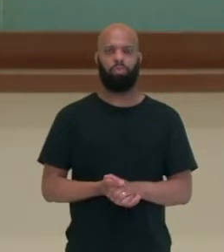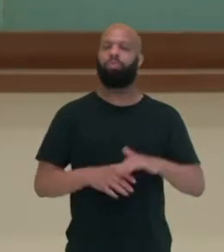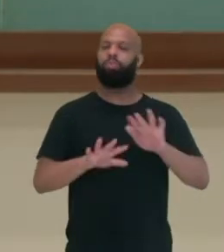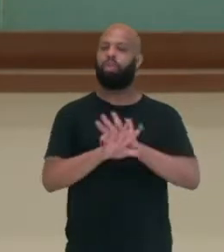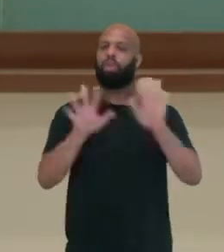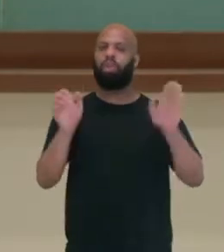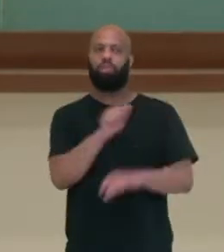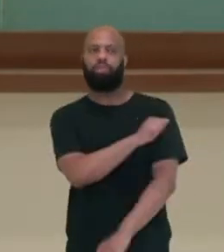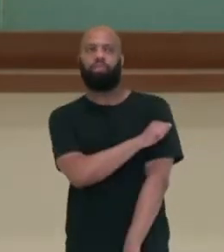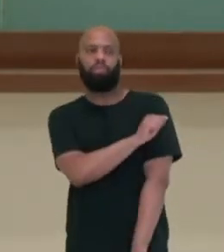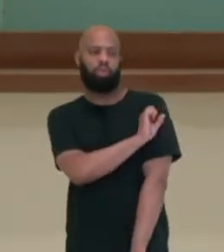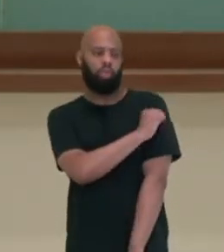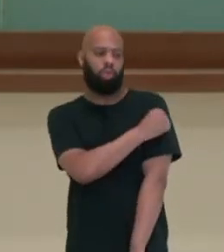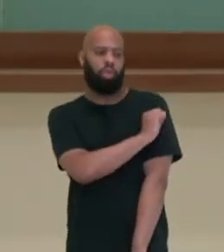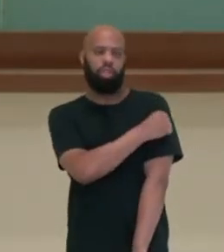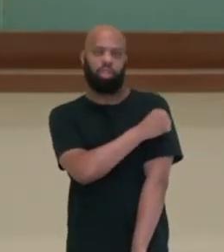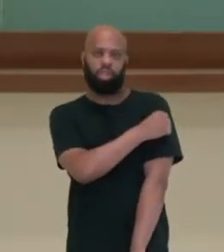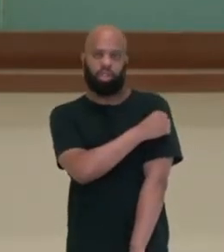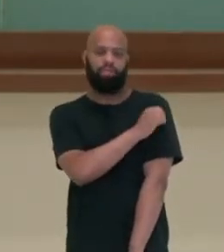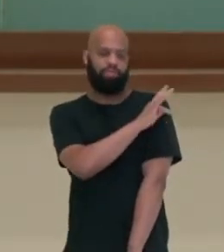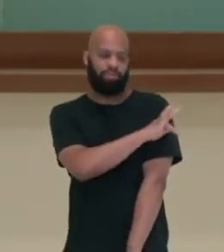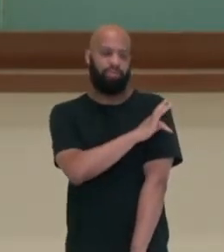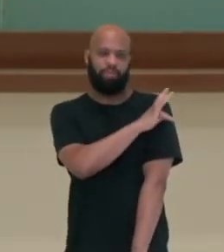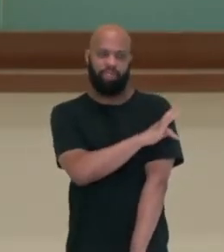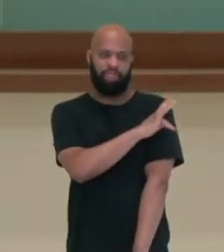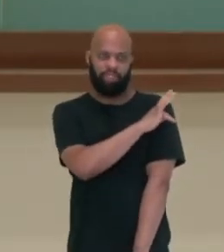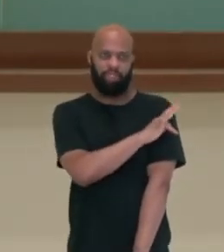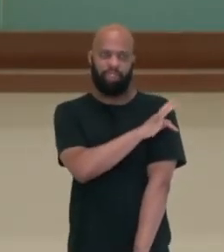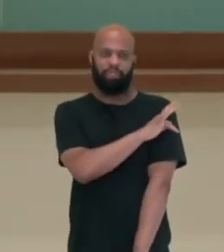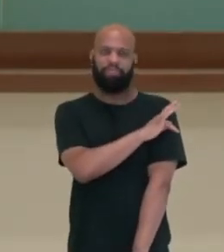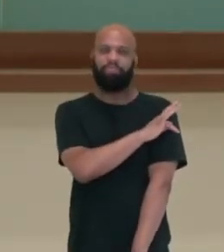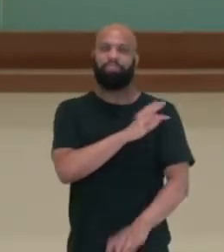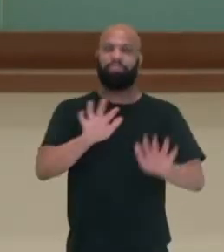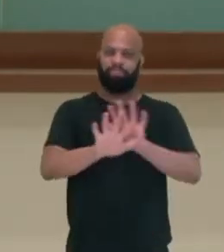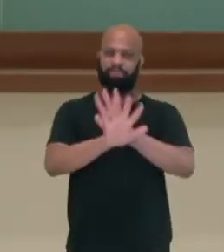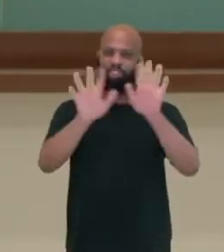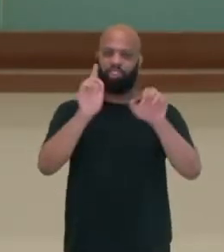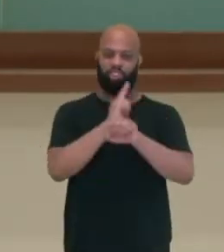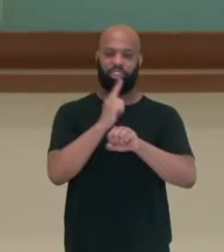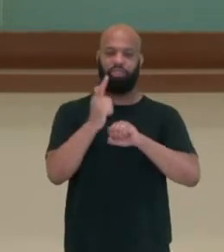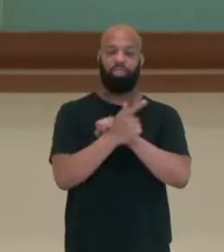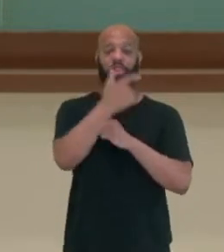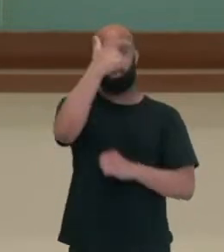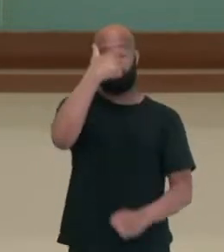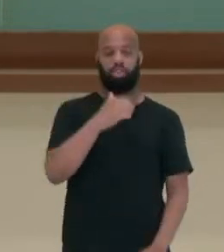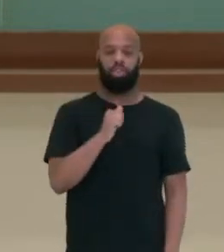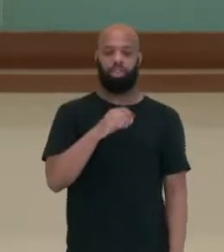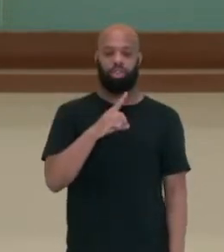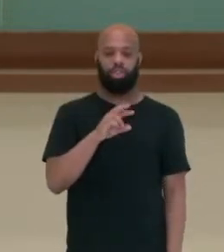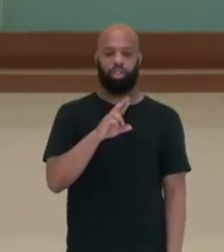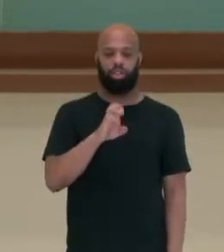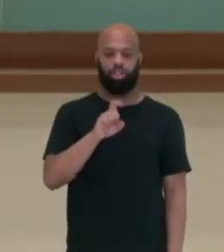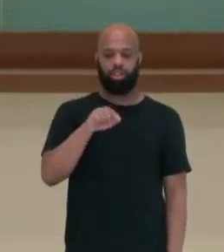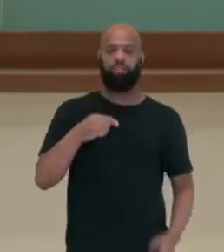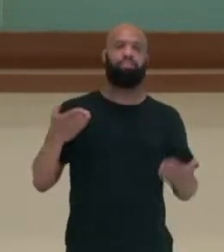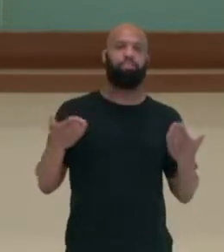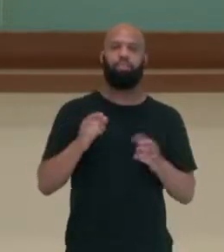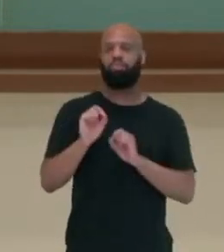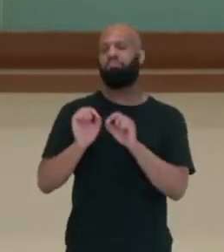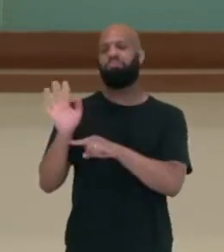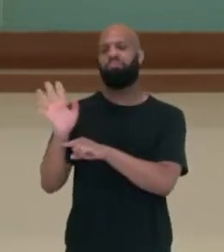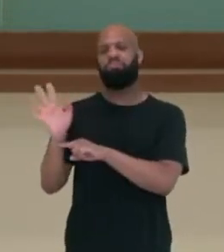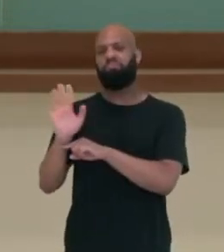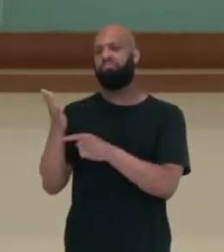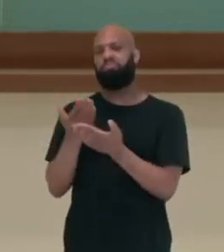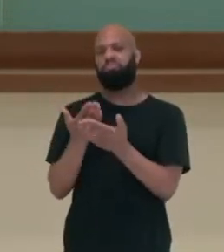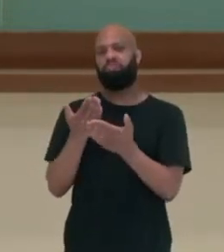Olá estudantes do oitavo ano do ensino fundamental. Saudações geográficas, eu sou o professor André e neste vídeo vamos falar então sobre